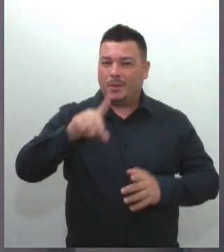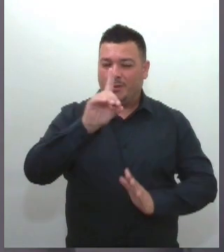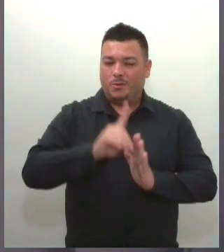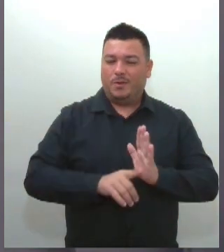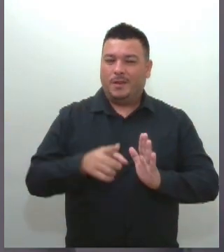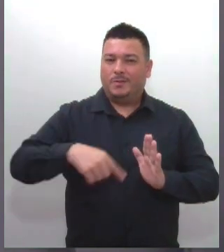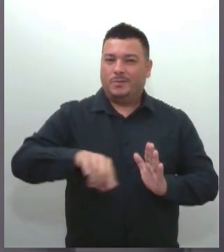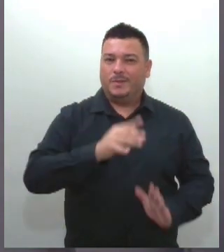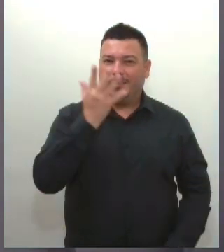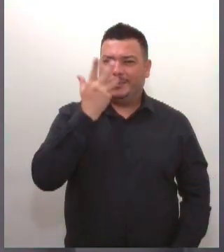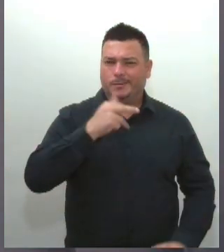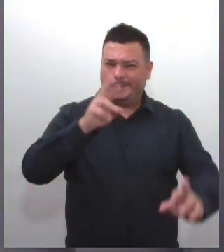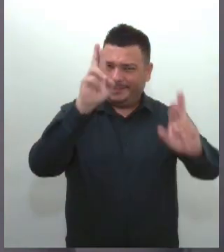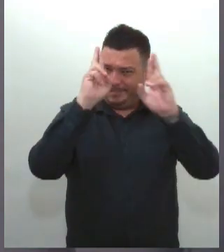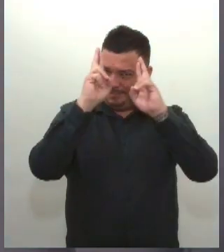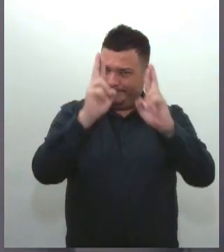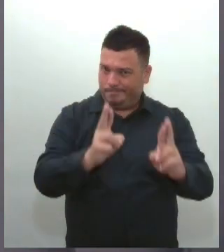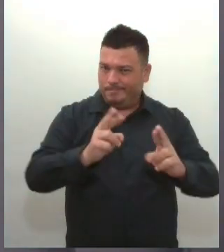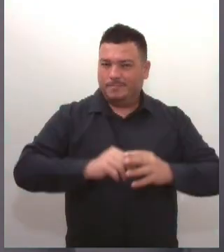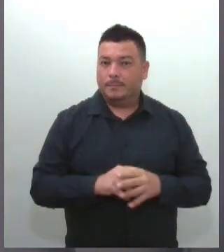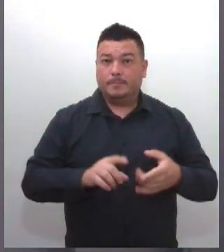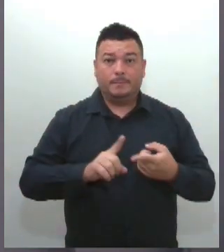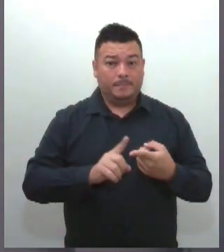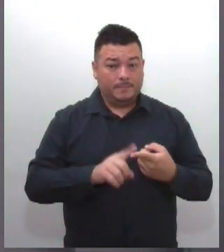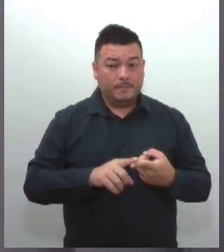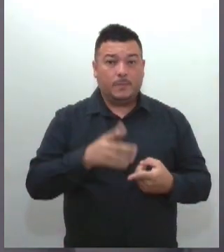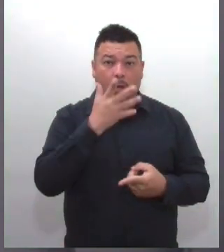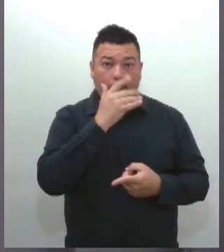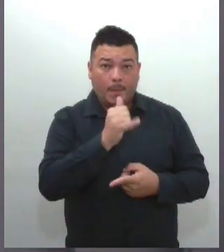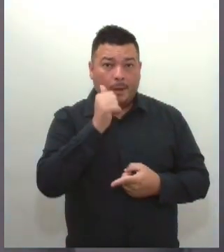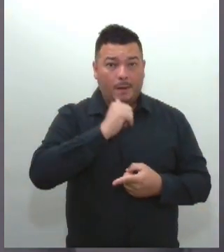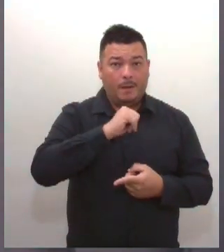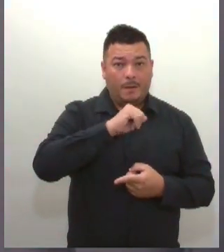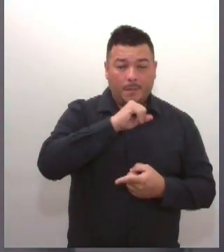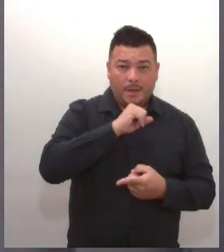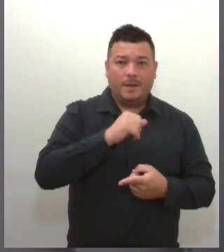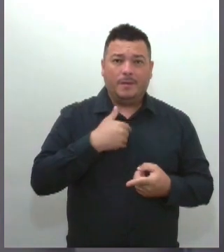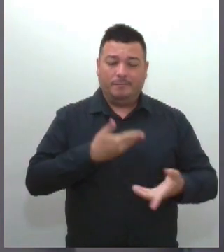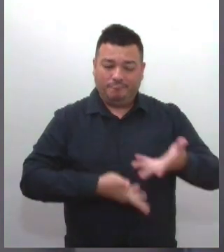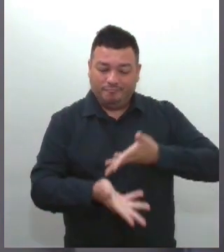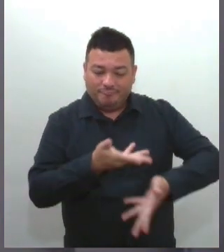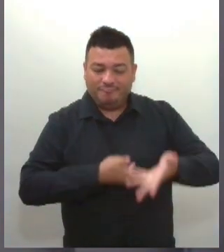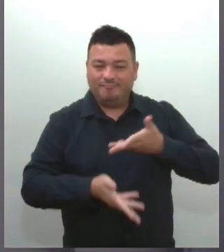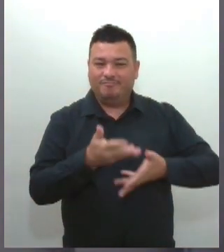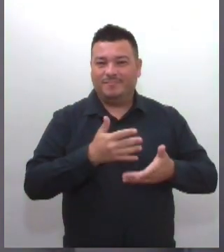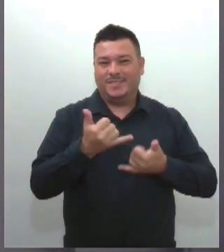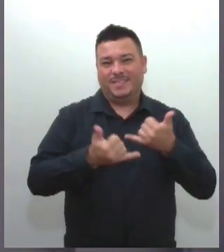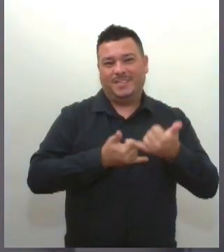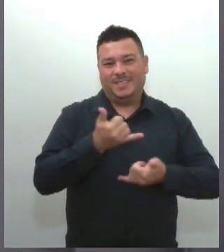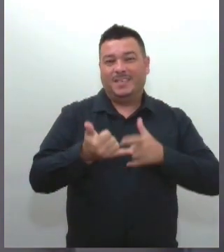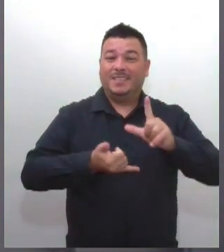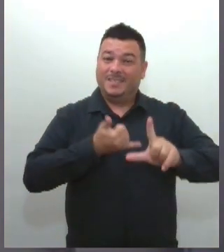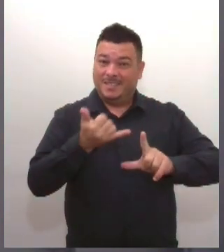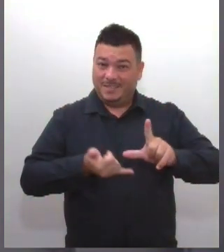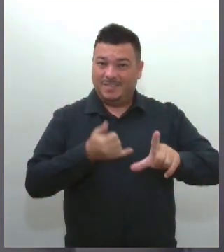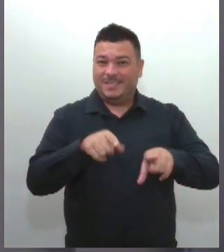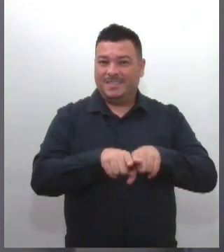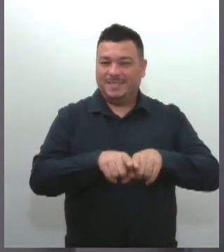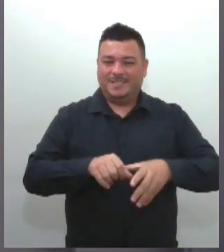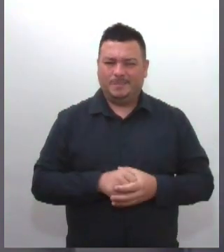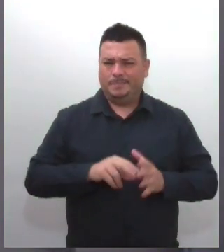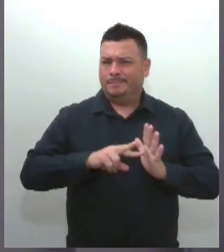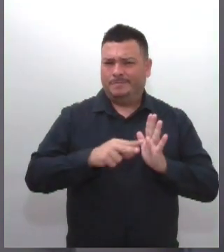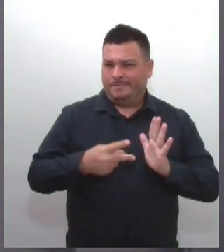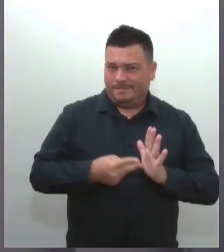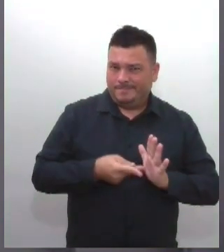respeitados, como também pais e filhos possam interagir de maneira lúdica e afetiva. Sobre o significado da data,